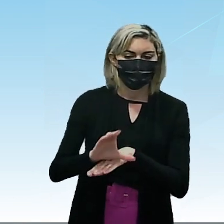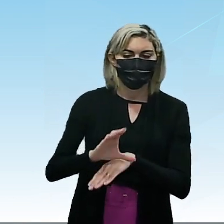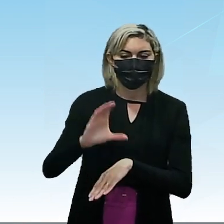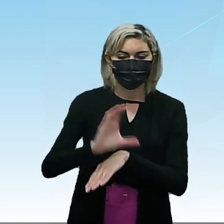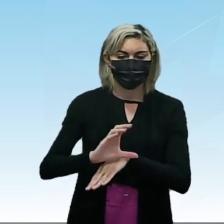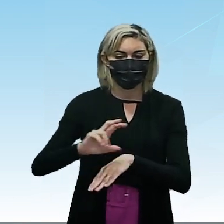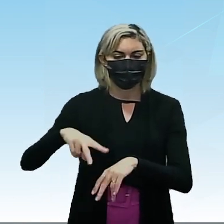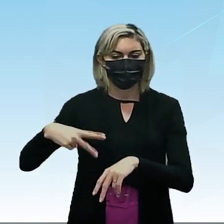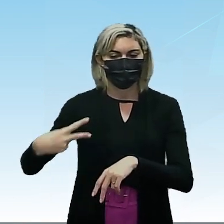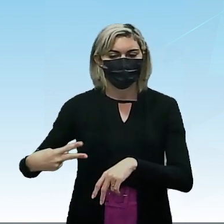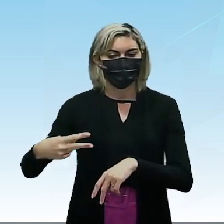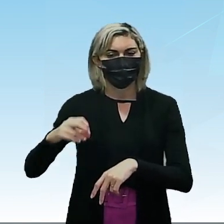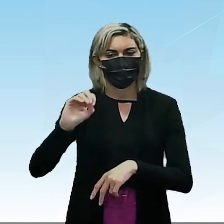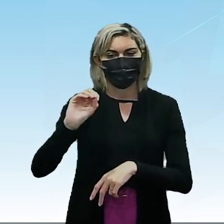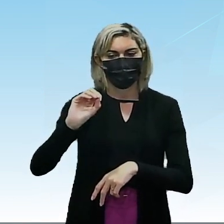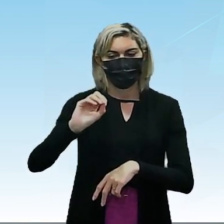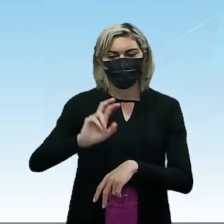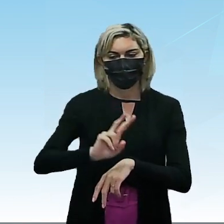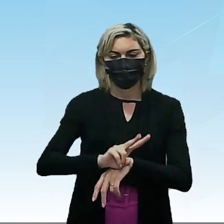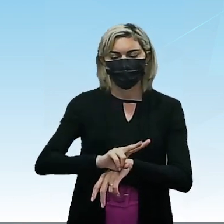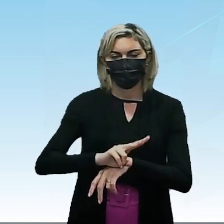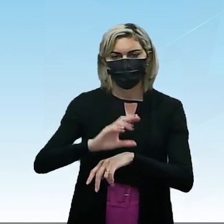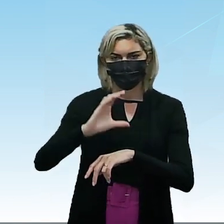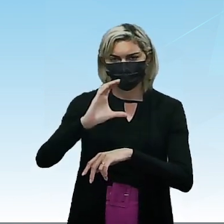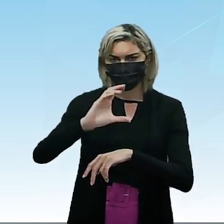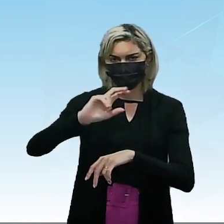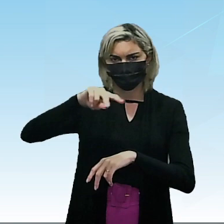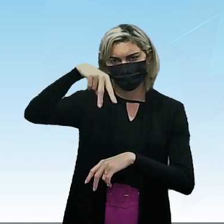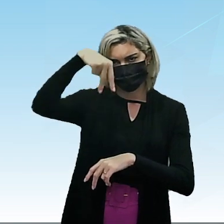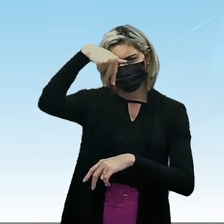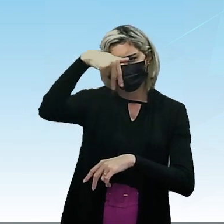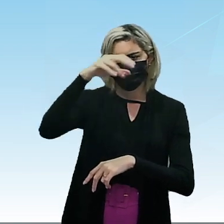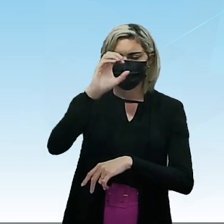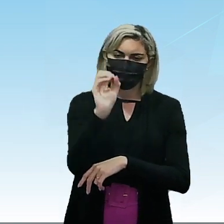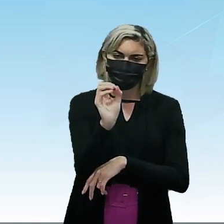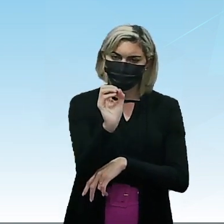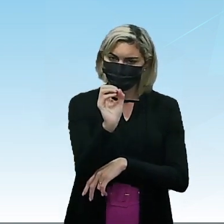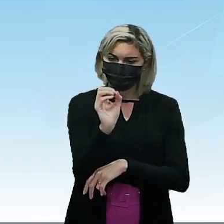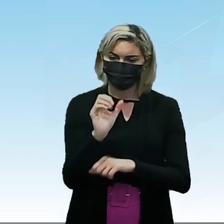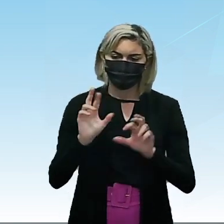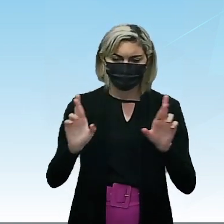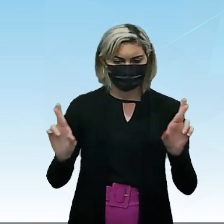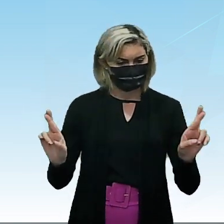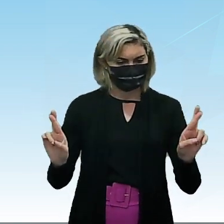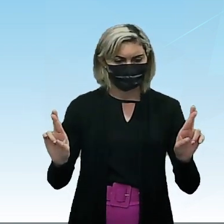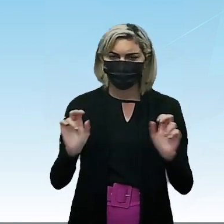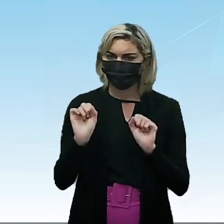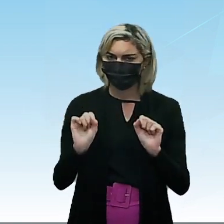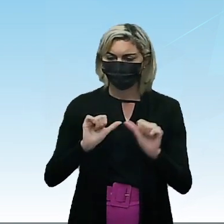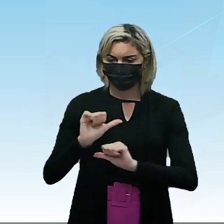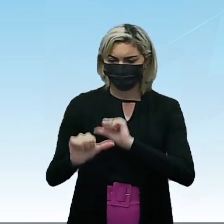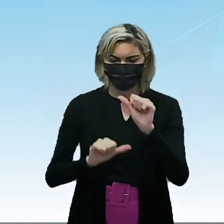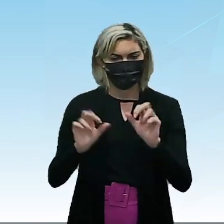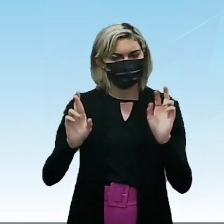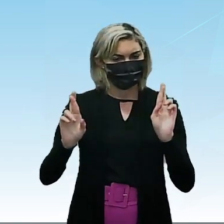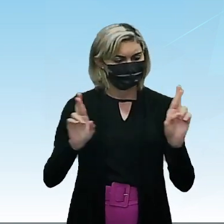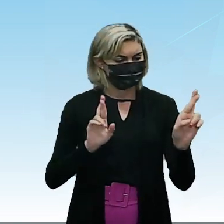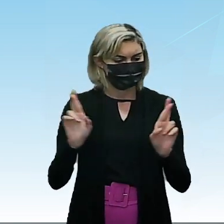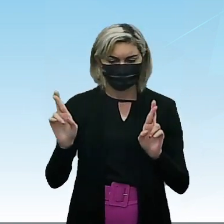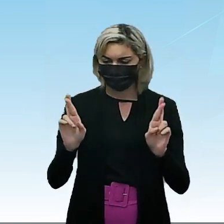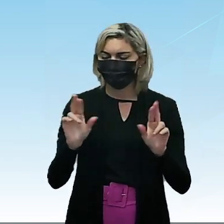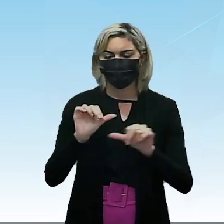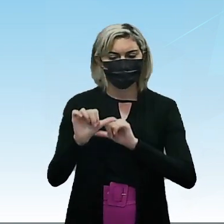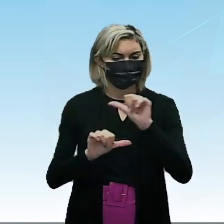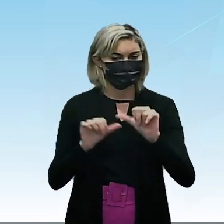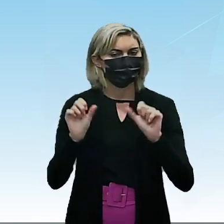dupla O. C dupla O. Esses R's podem modificar. Uma vez esses R's modificando, aí eu tenho grupos